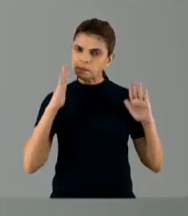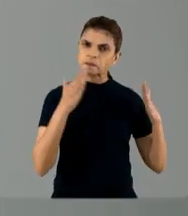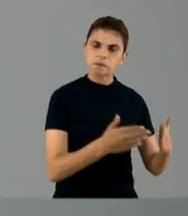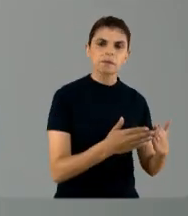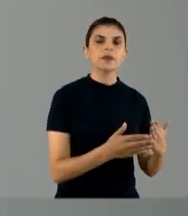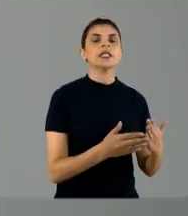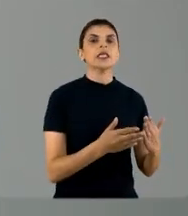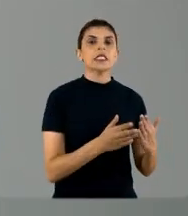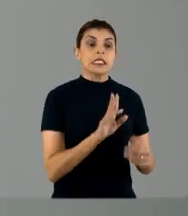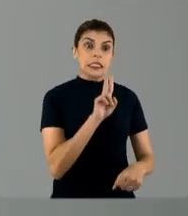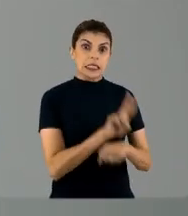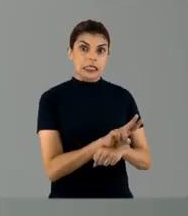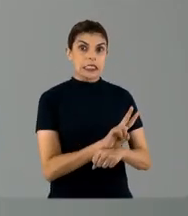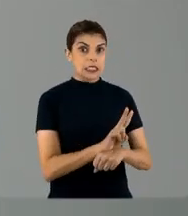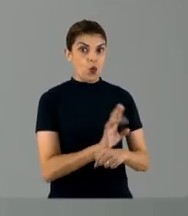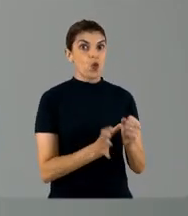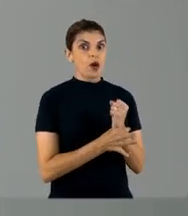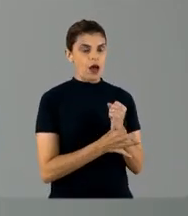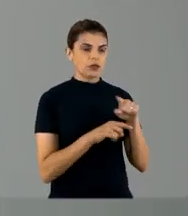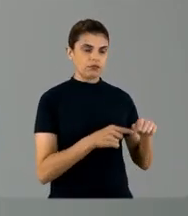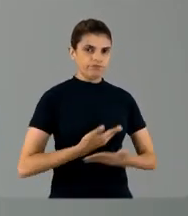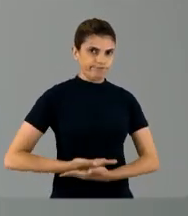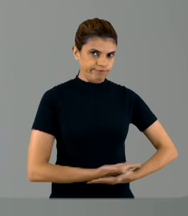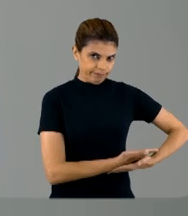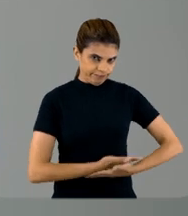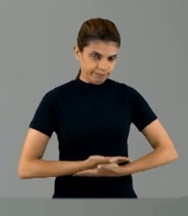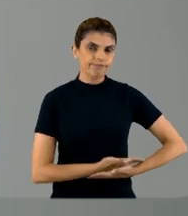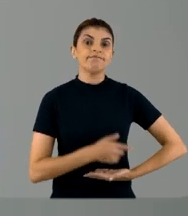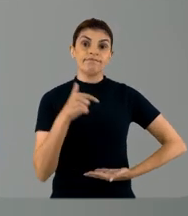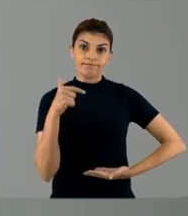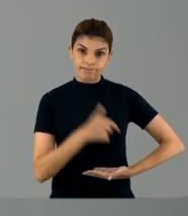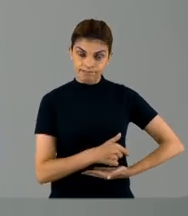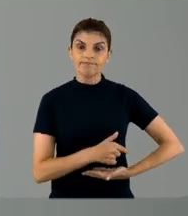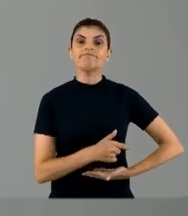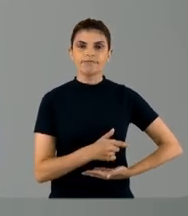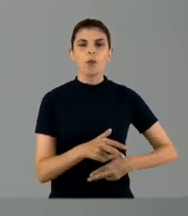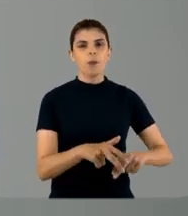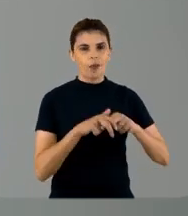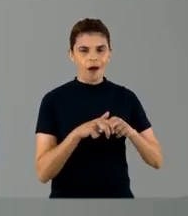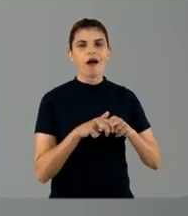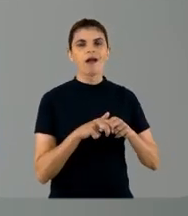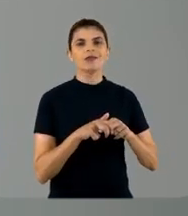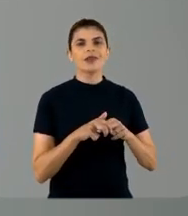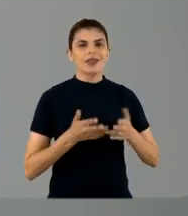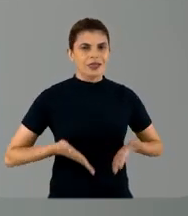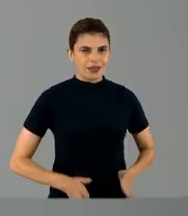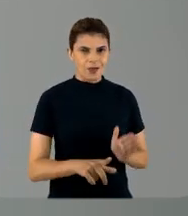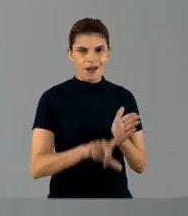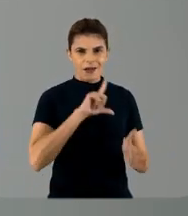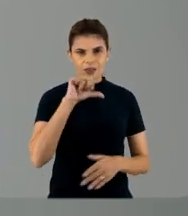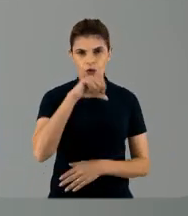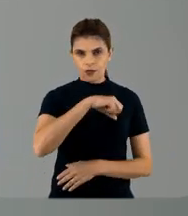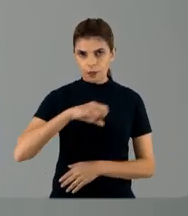segurança do recém-nascido, então é a nossa escolha essa alta precoce. Se eu